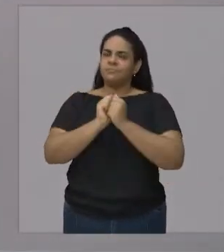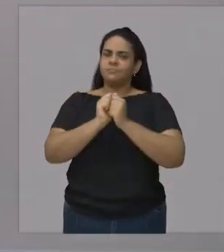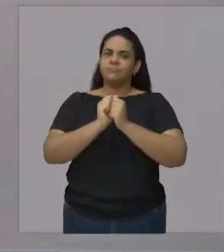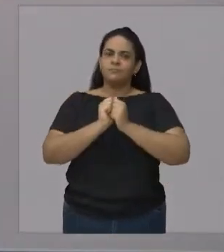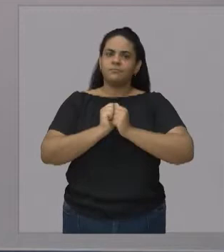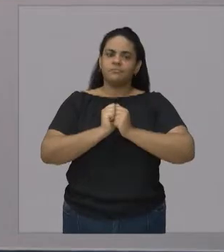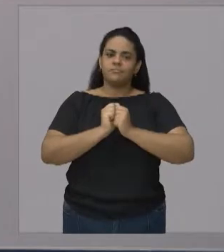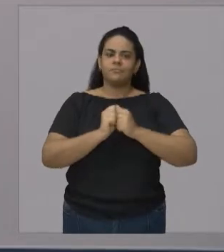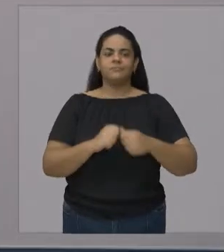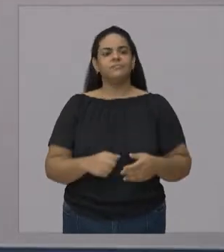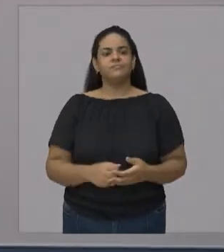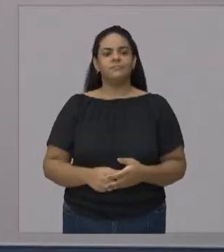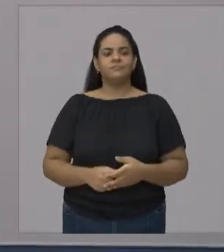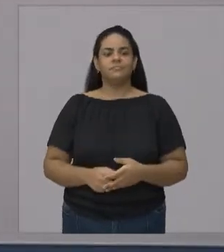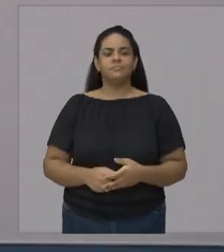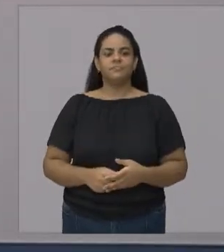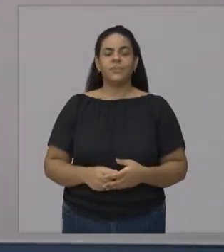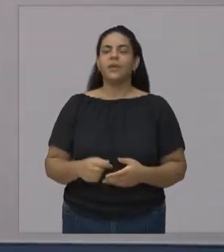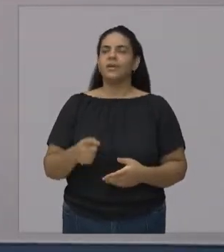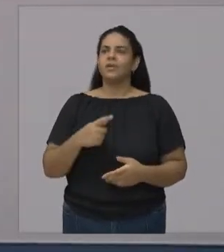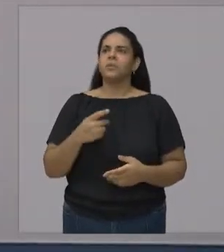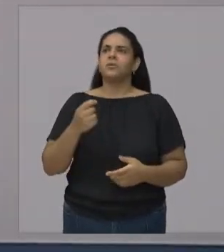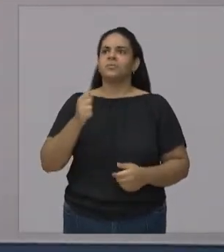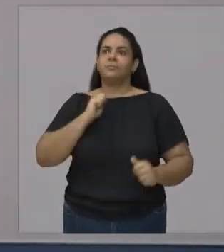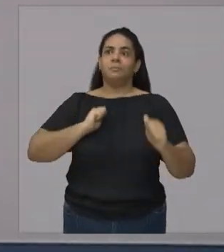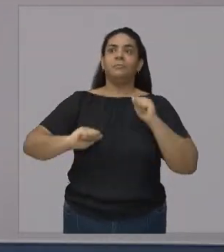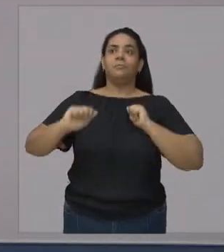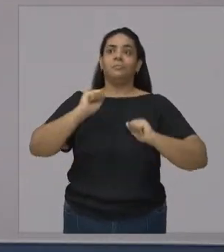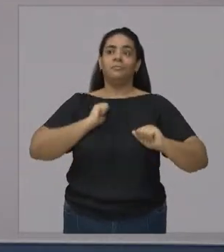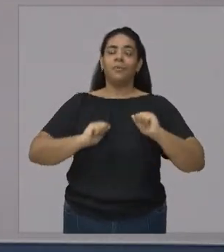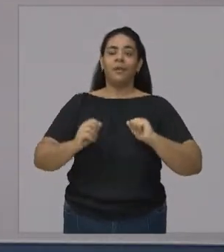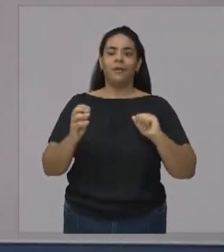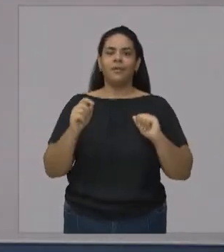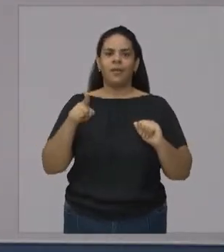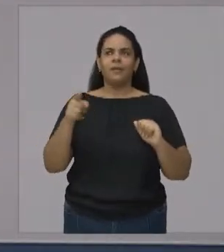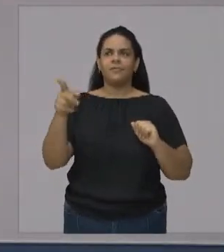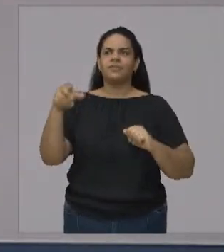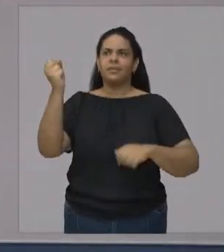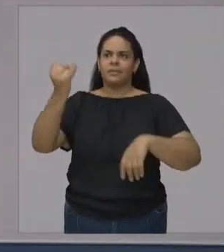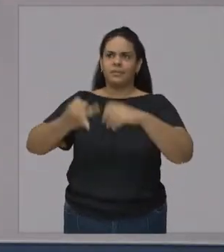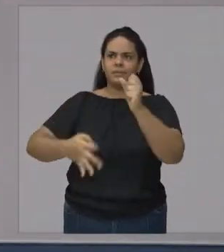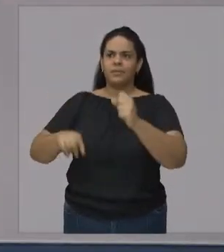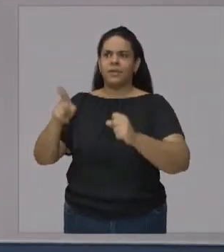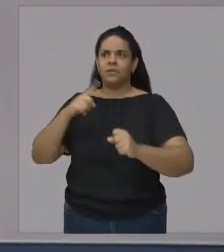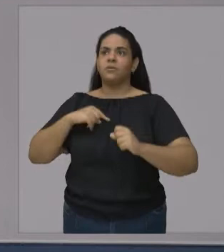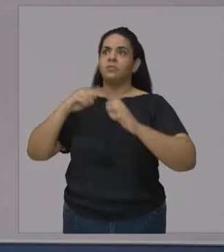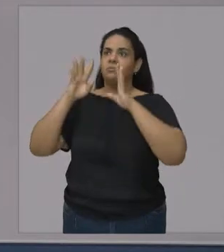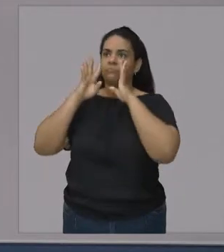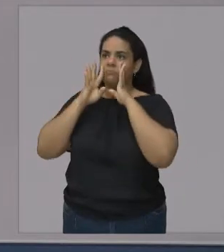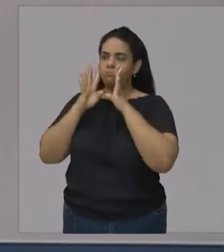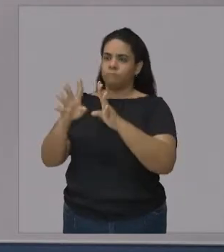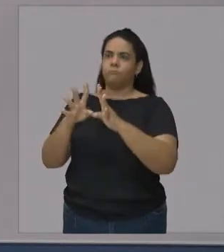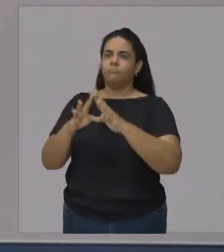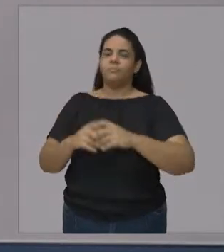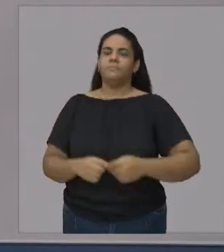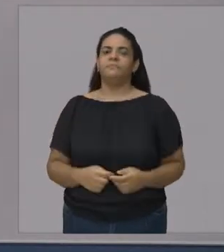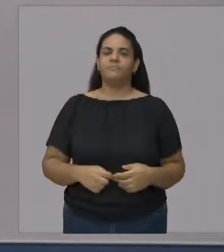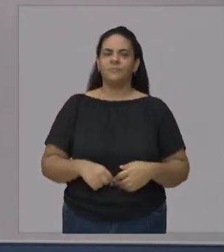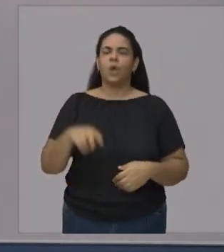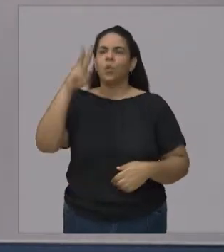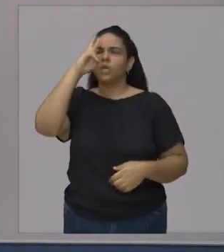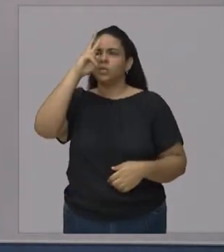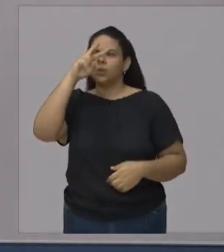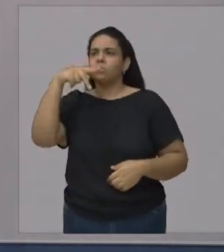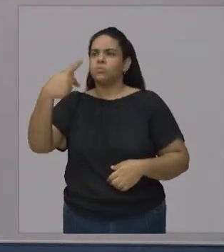ávidos Por ouvir as suas palavras A sua história de vida Mais uma vez Muito